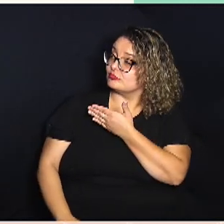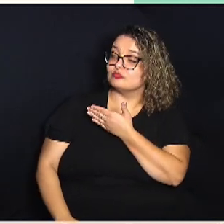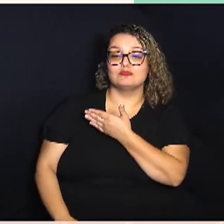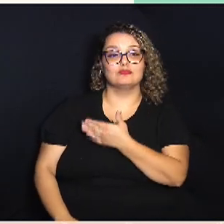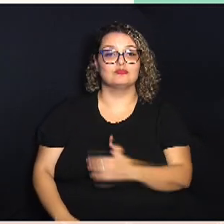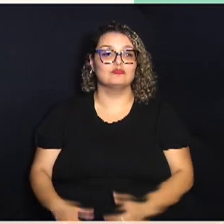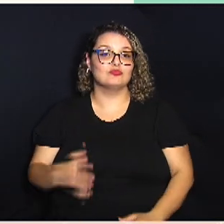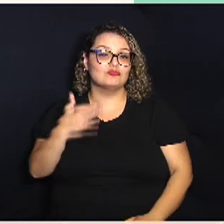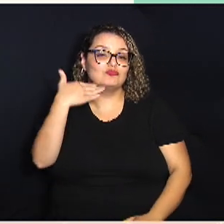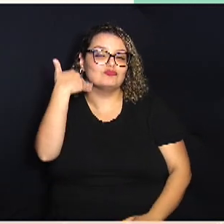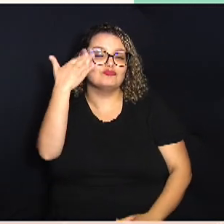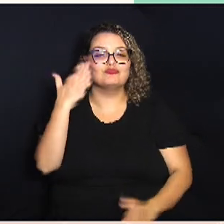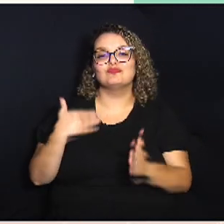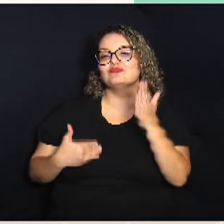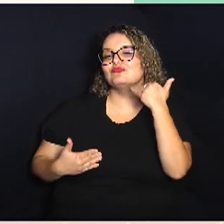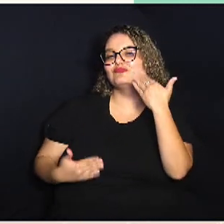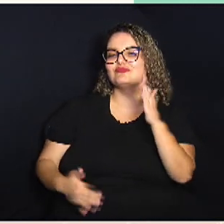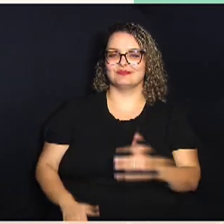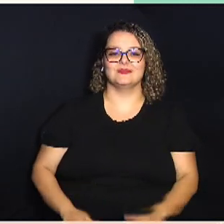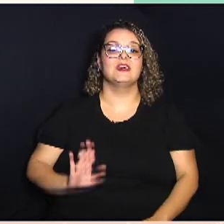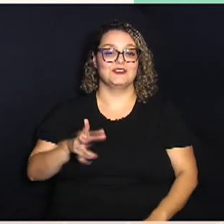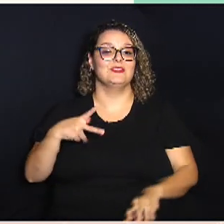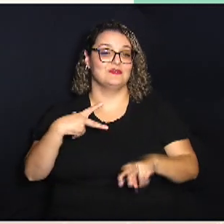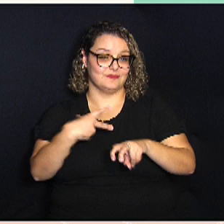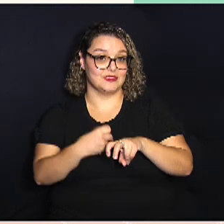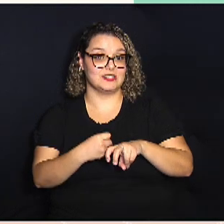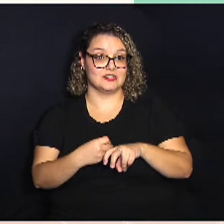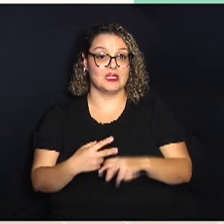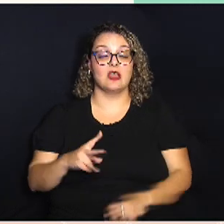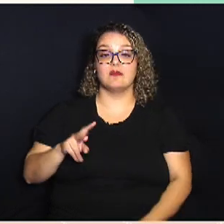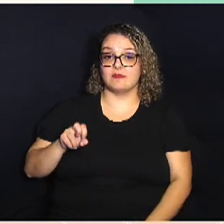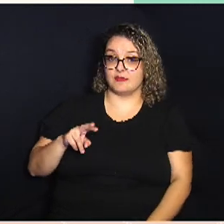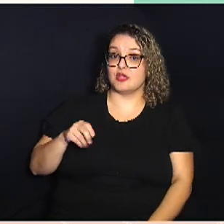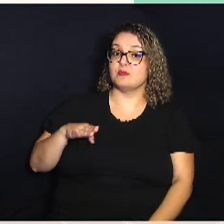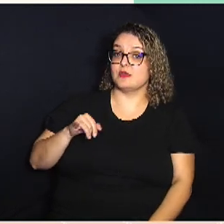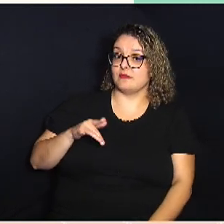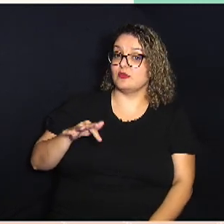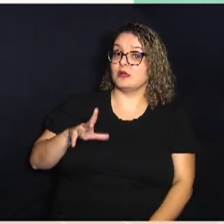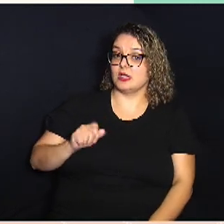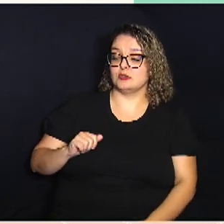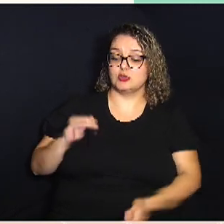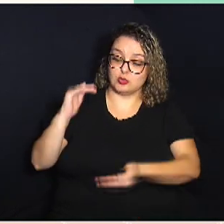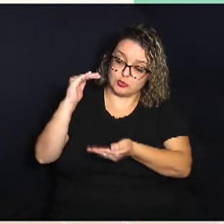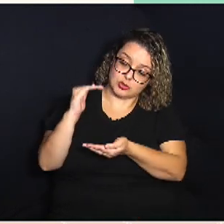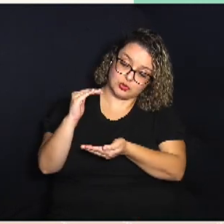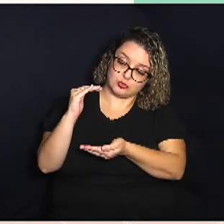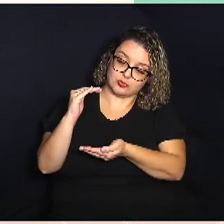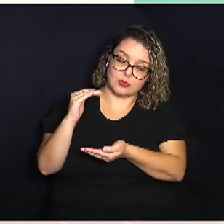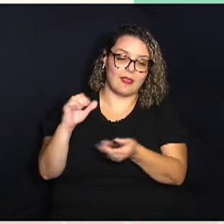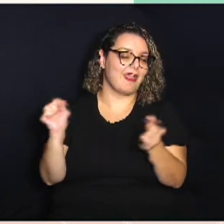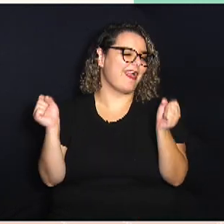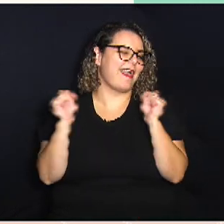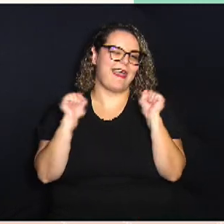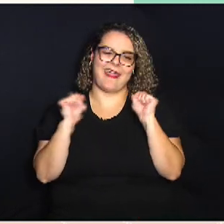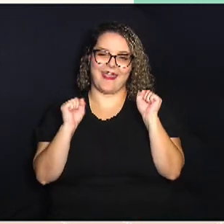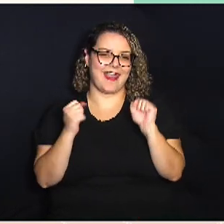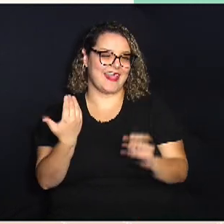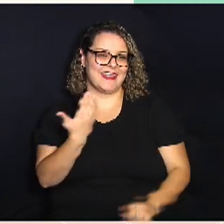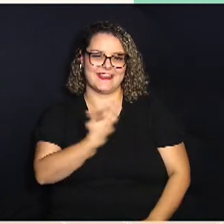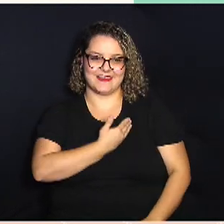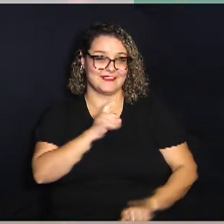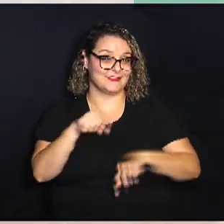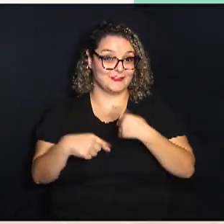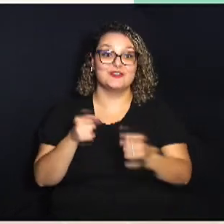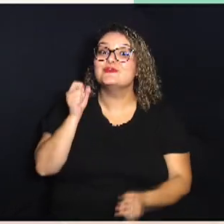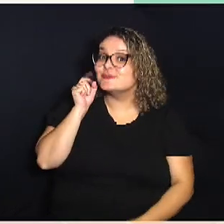rosto pintado ela já está vacinada vermifugada de pequeno porte e adora fazer amizade com outros